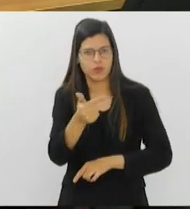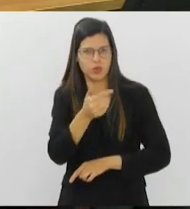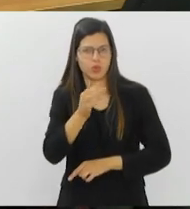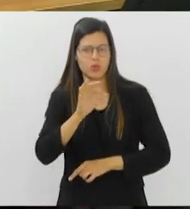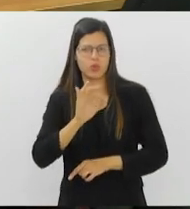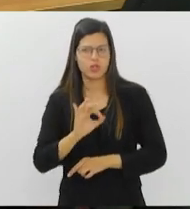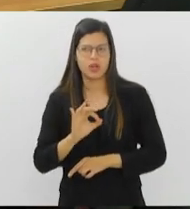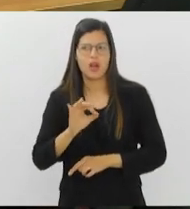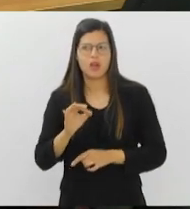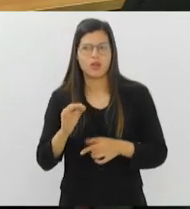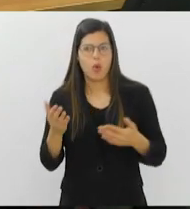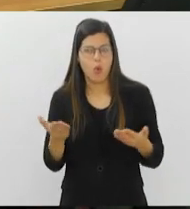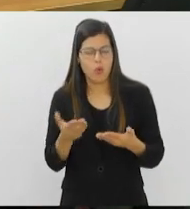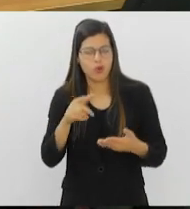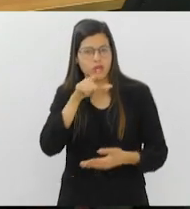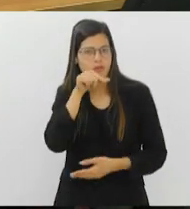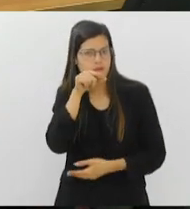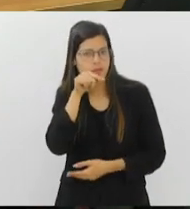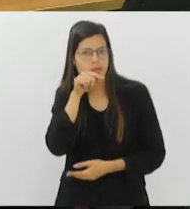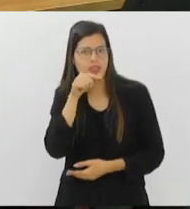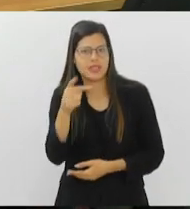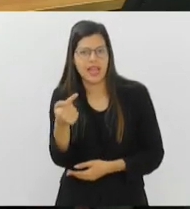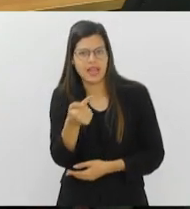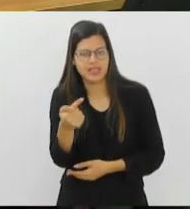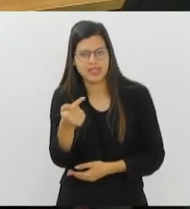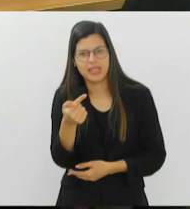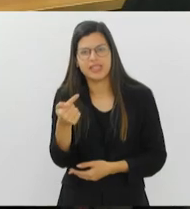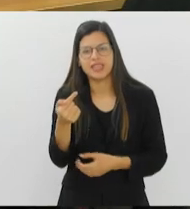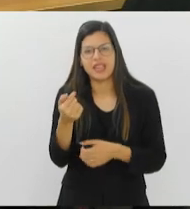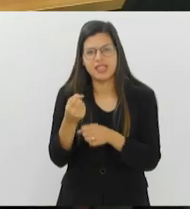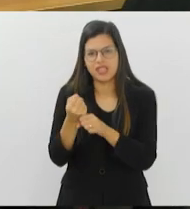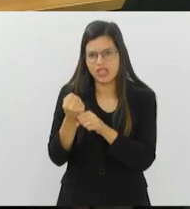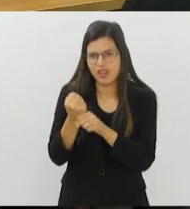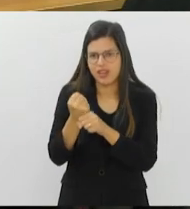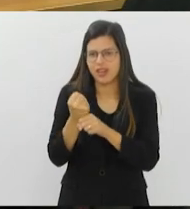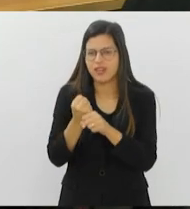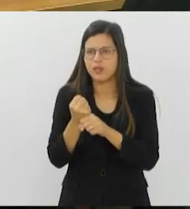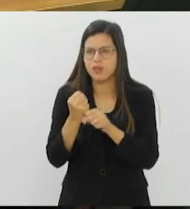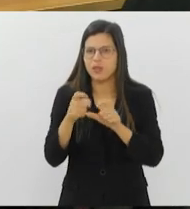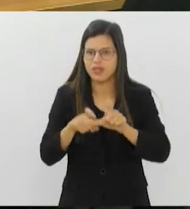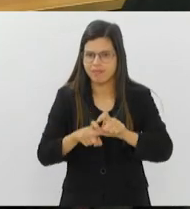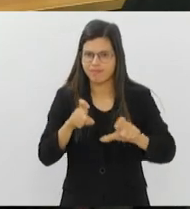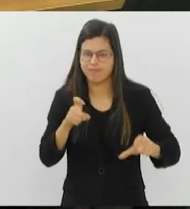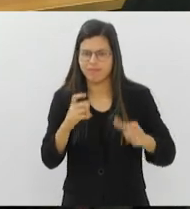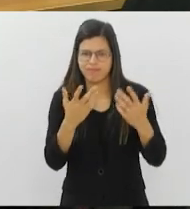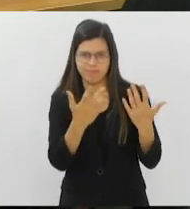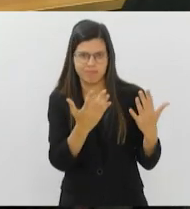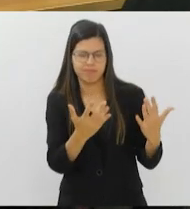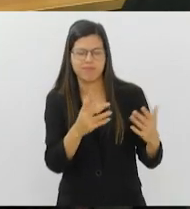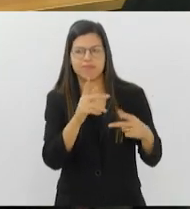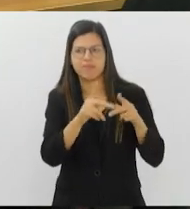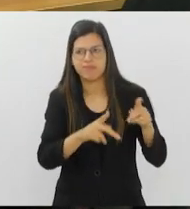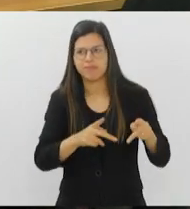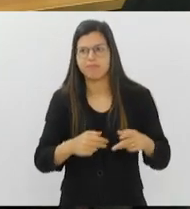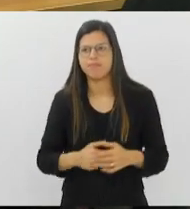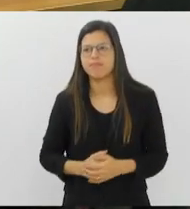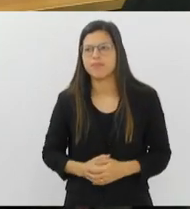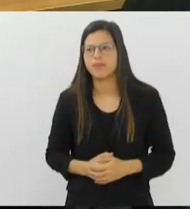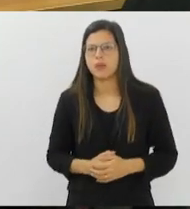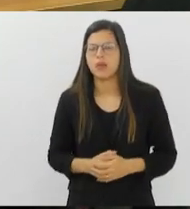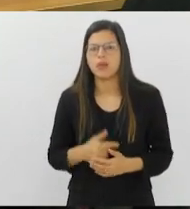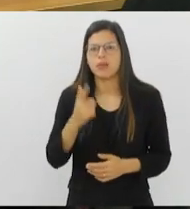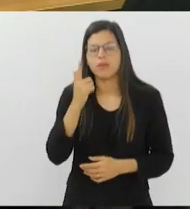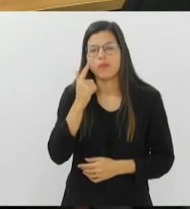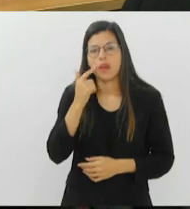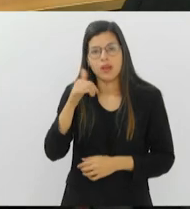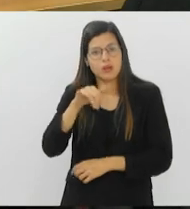Nilópolis que está completando hoje 77 anos de emancipação. Parabéns aos moradores de Nilópolis. Vamos ver como está o tempo aqui no